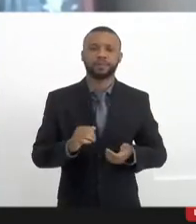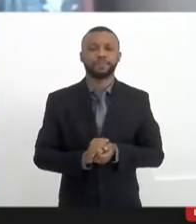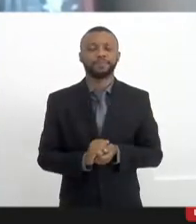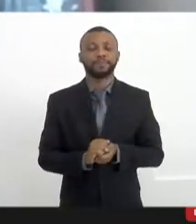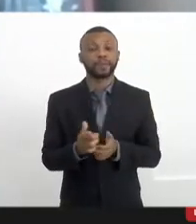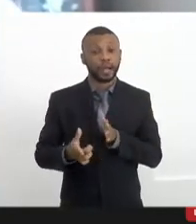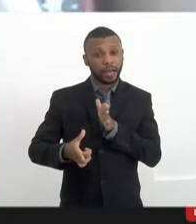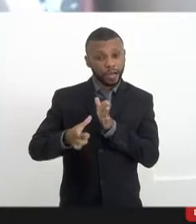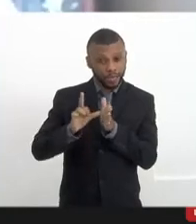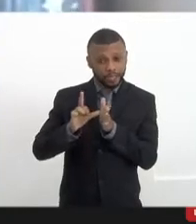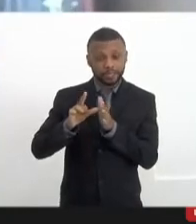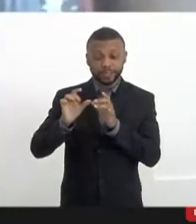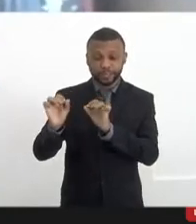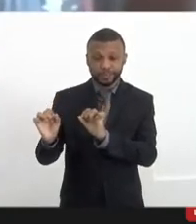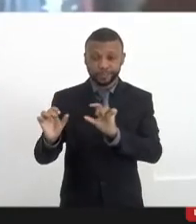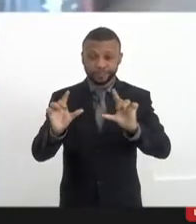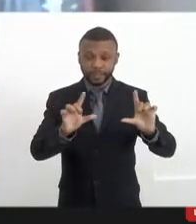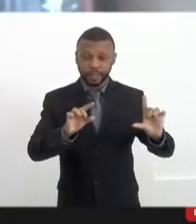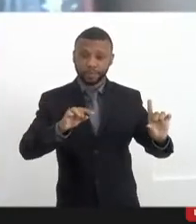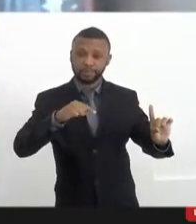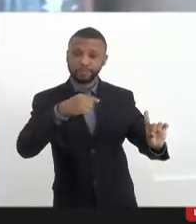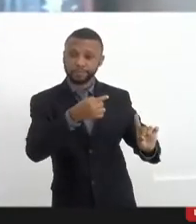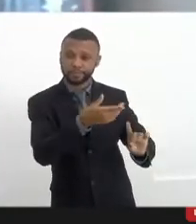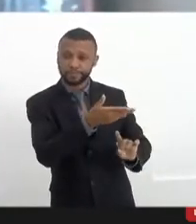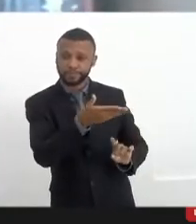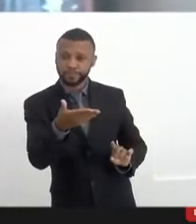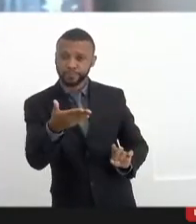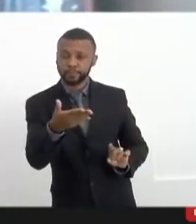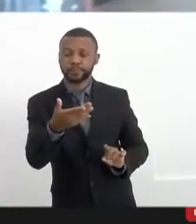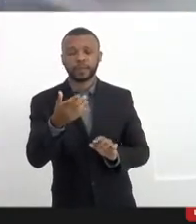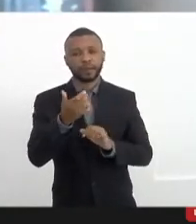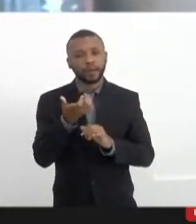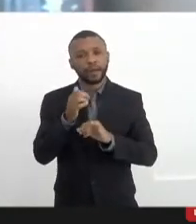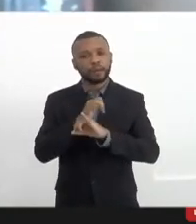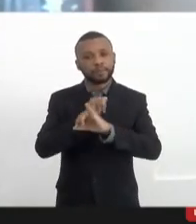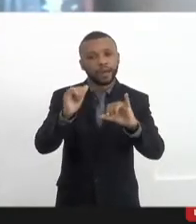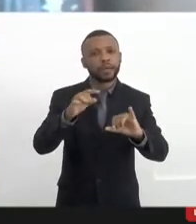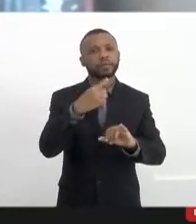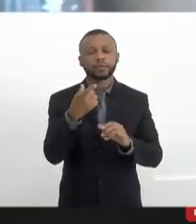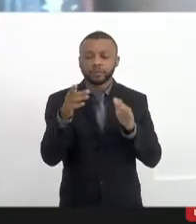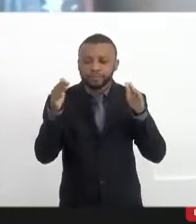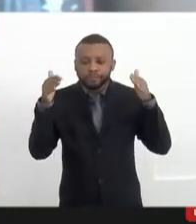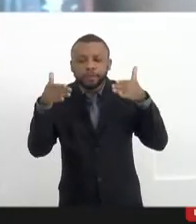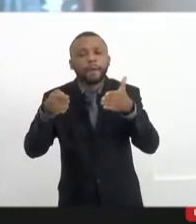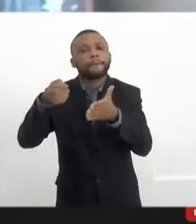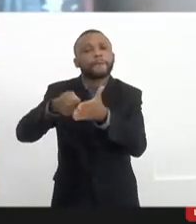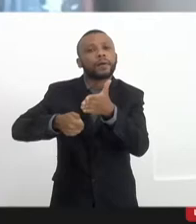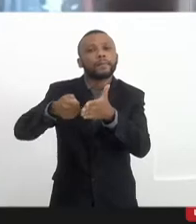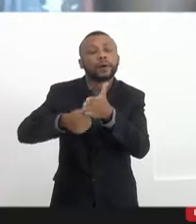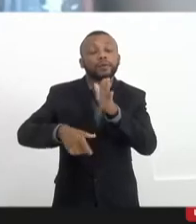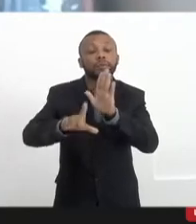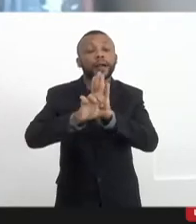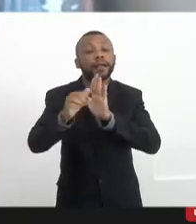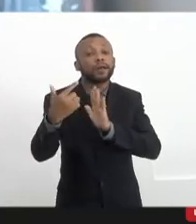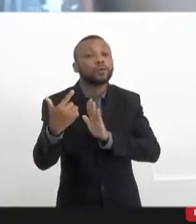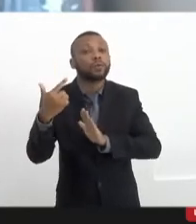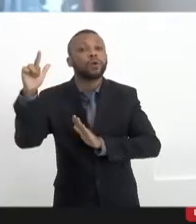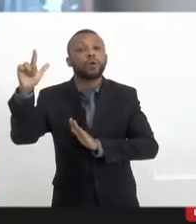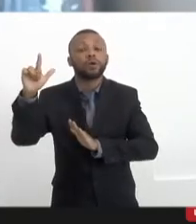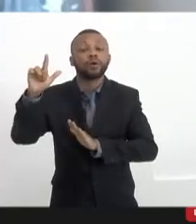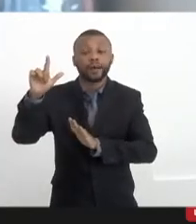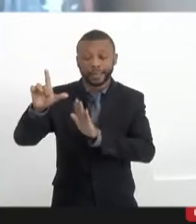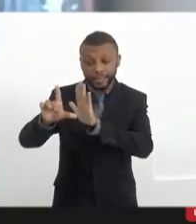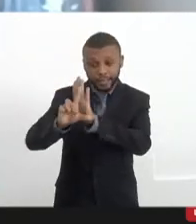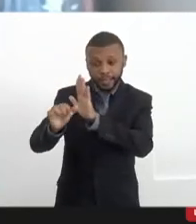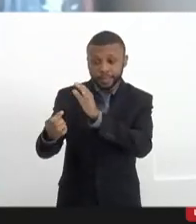antes de passar a palavra a todos e dizer que a gente está empenhado nisso e também numa outra lei nossa, que é a lei que criou o Conselho